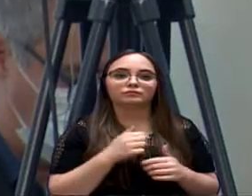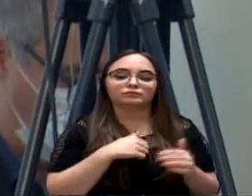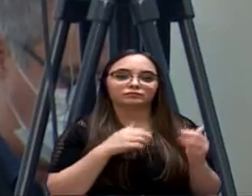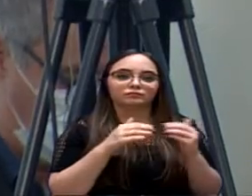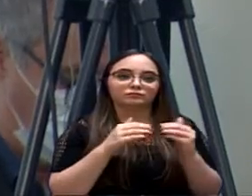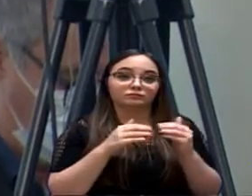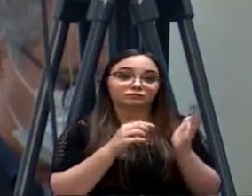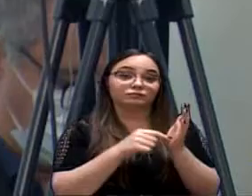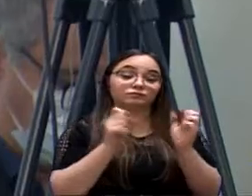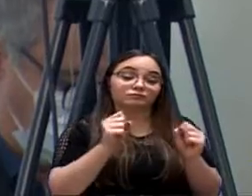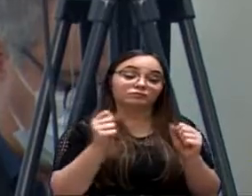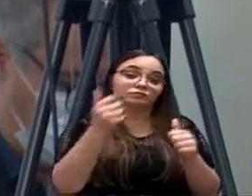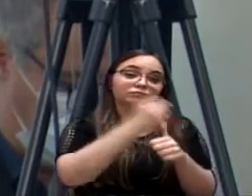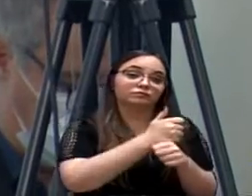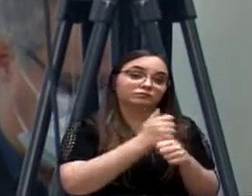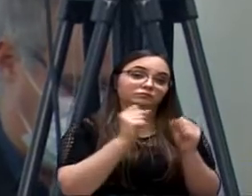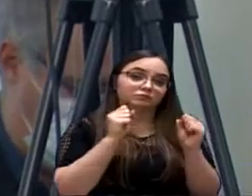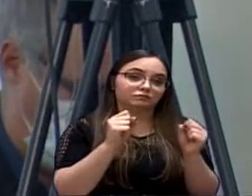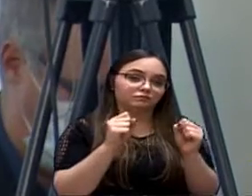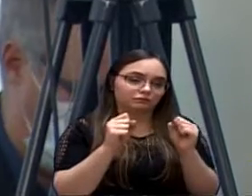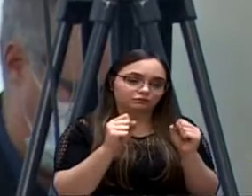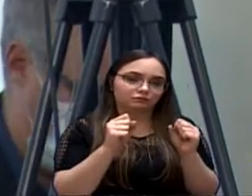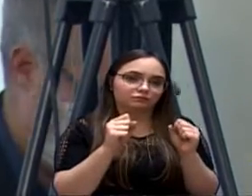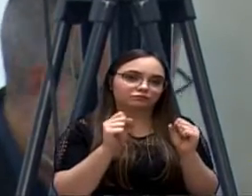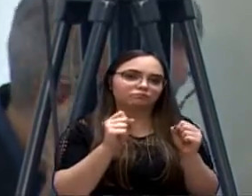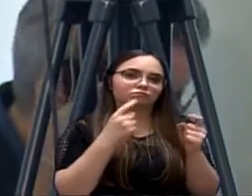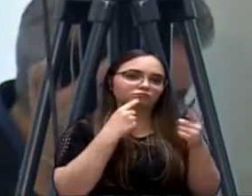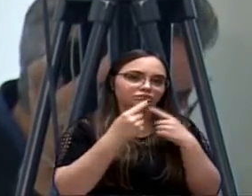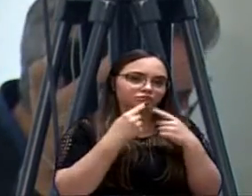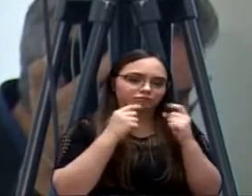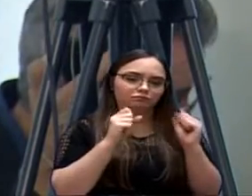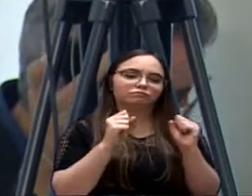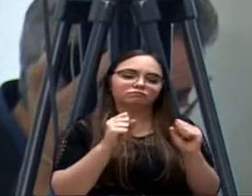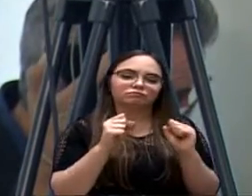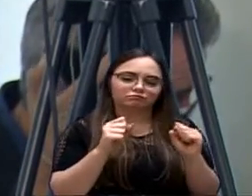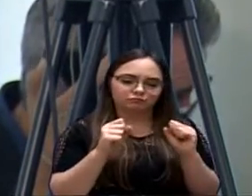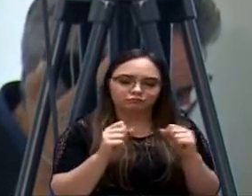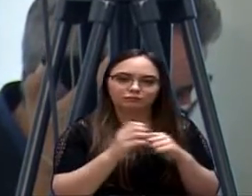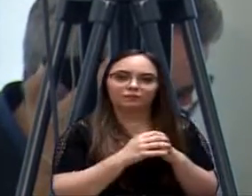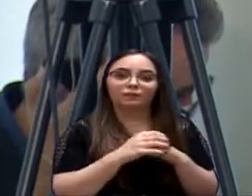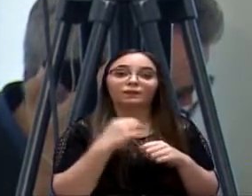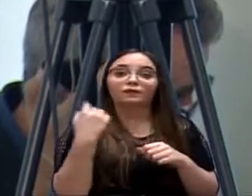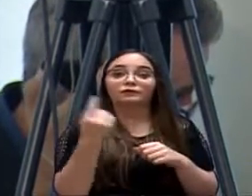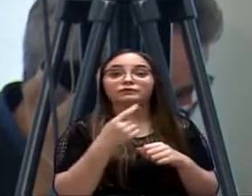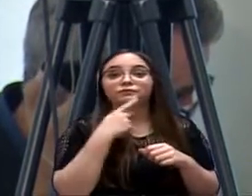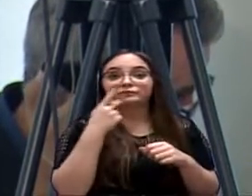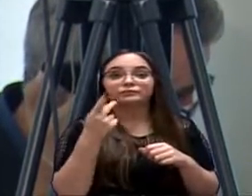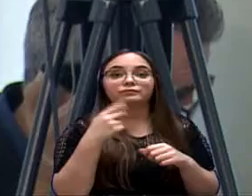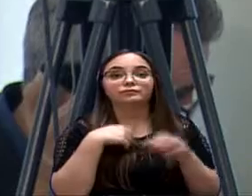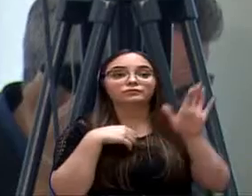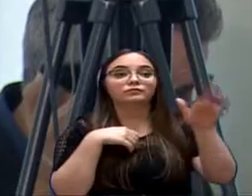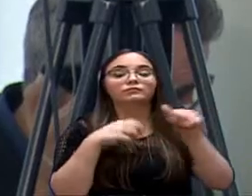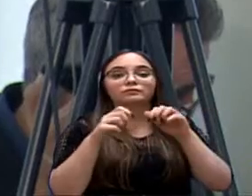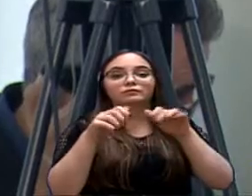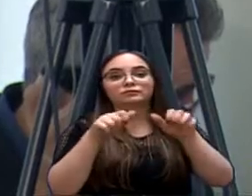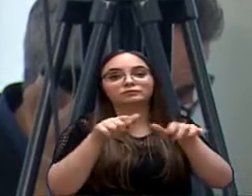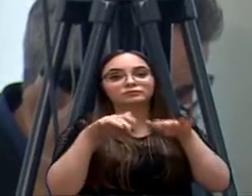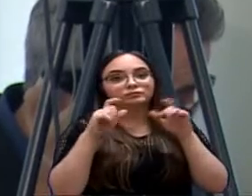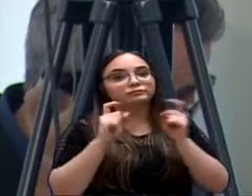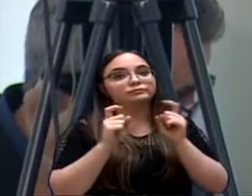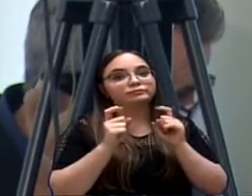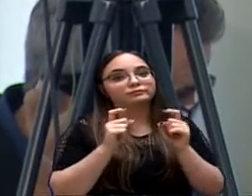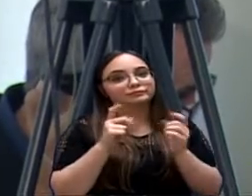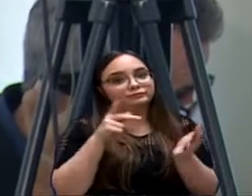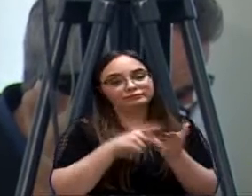esse substitutivo, que pode ser aperfeiçoado? Claro. Pode ser debatido novamente? Sim. Dizer que a gente não chamou audiência pública? Não é verdade.